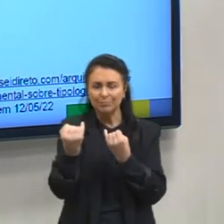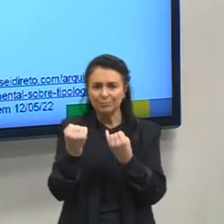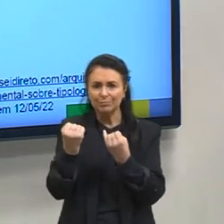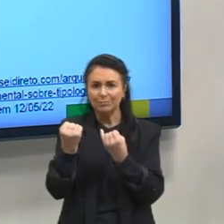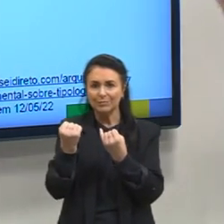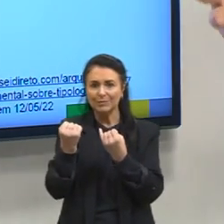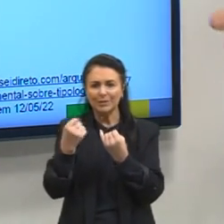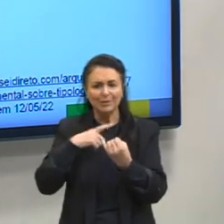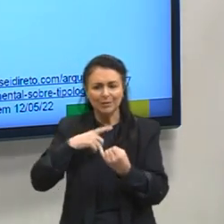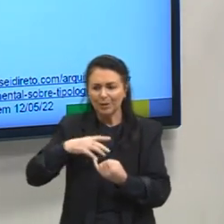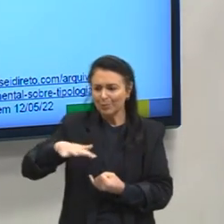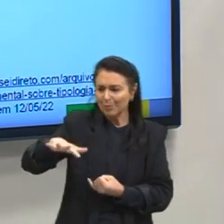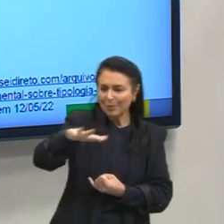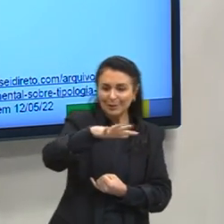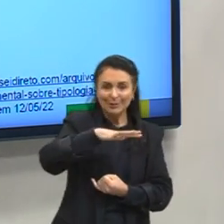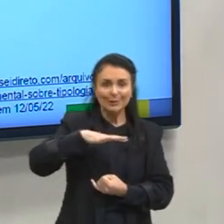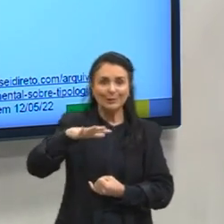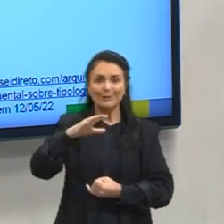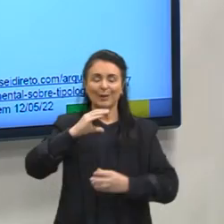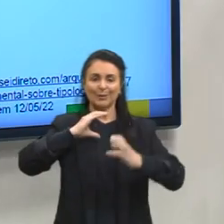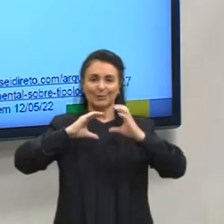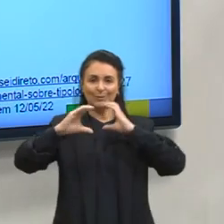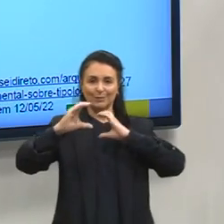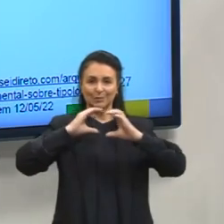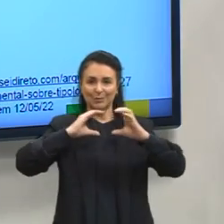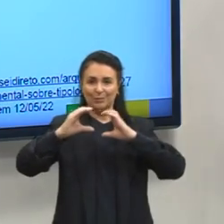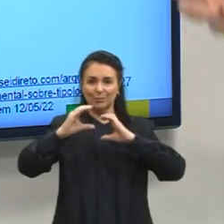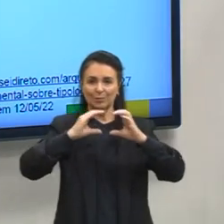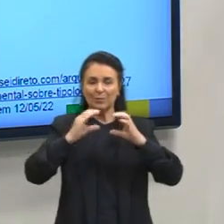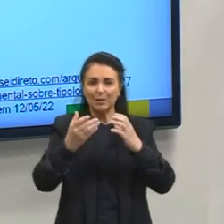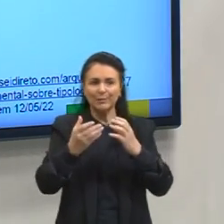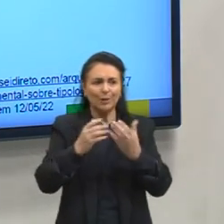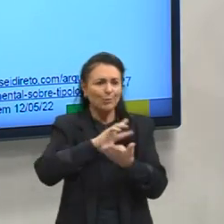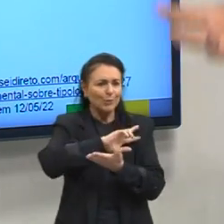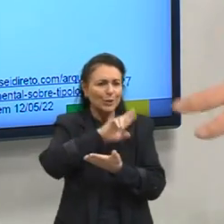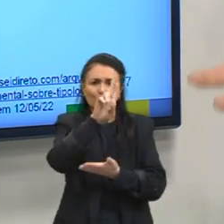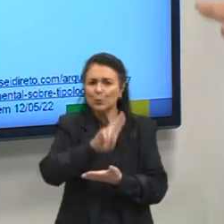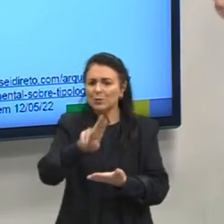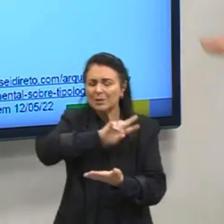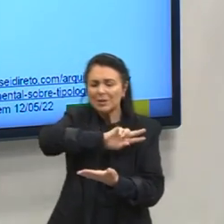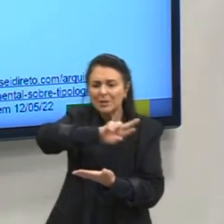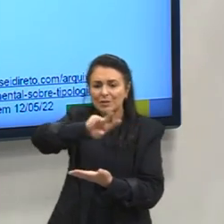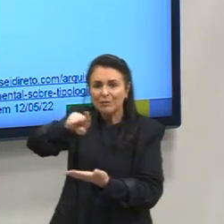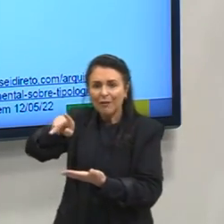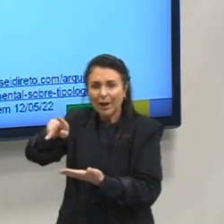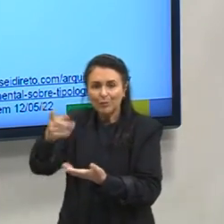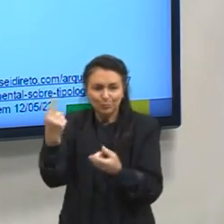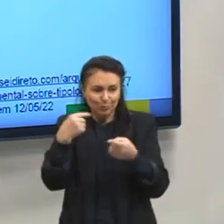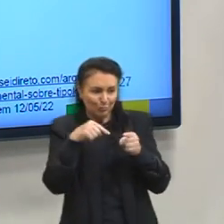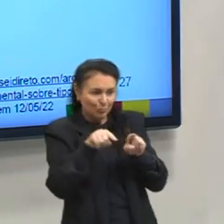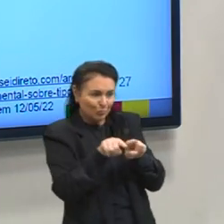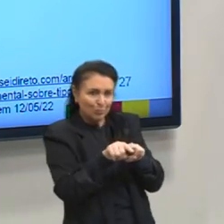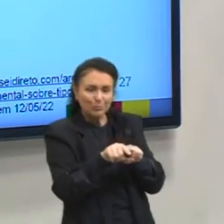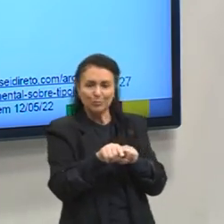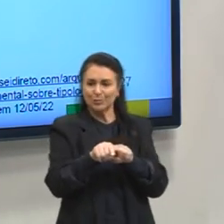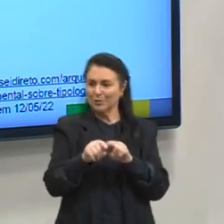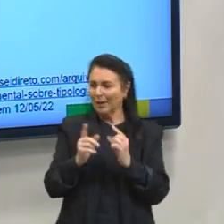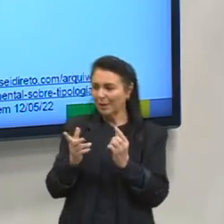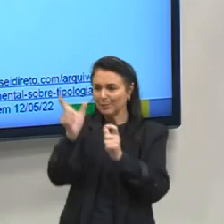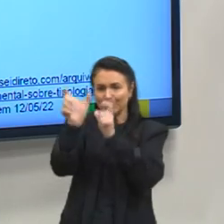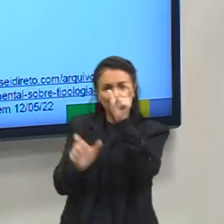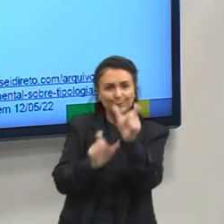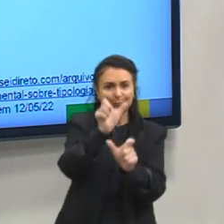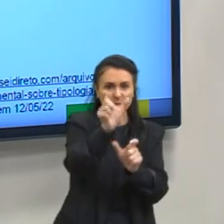tem essa situação comunicativa que se dá com seus mais diversos parceiros comunicativos.